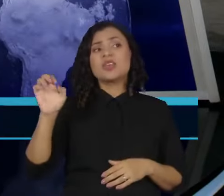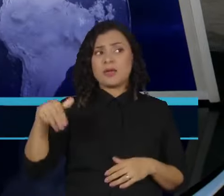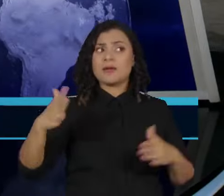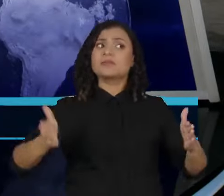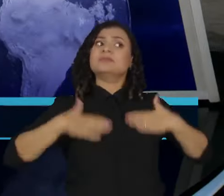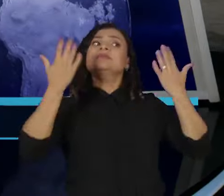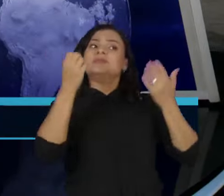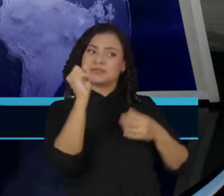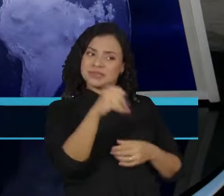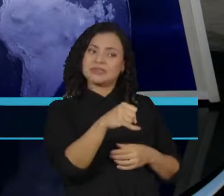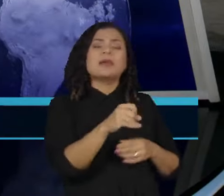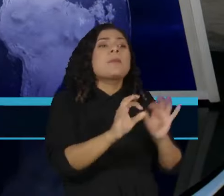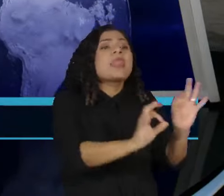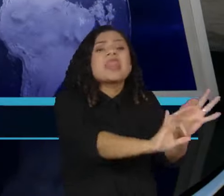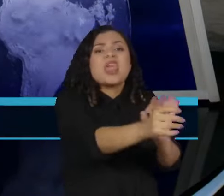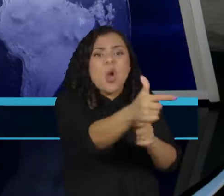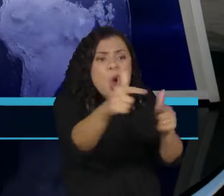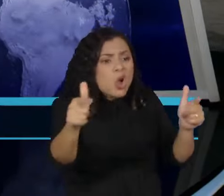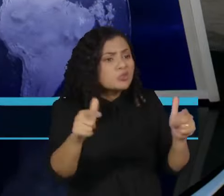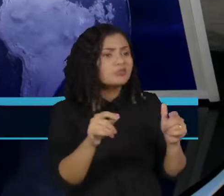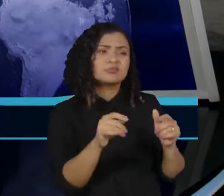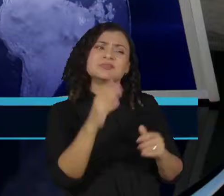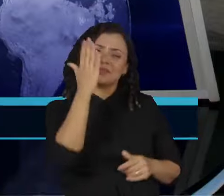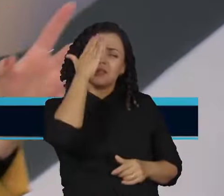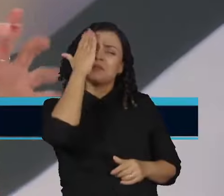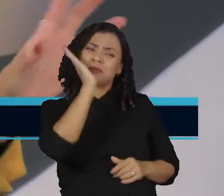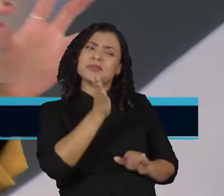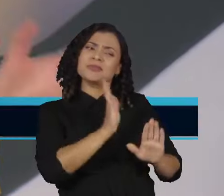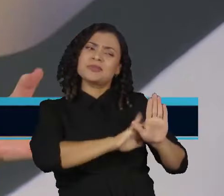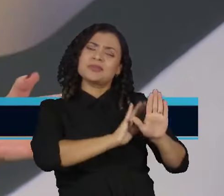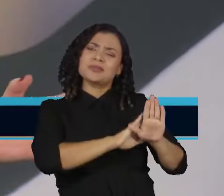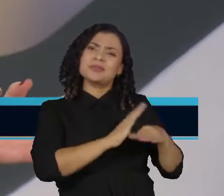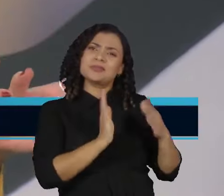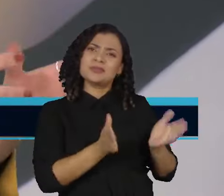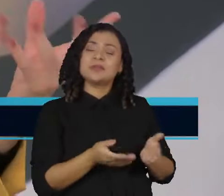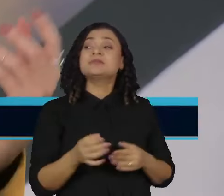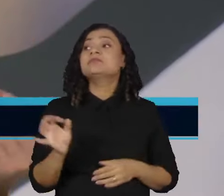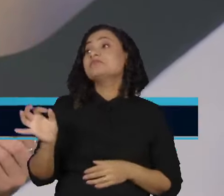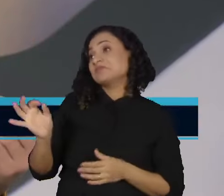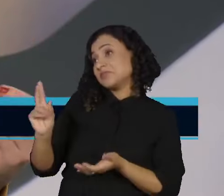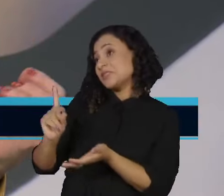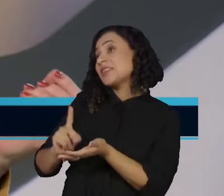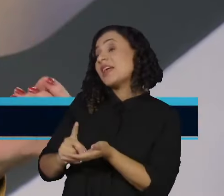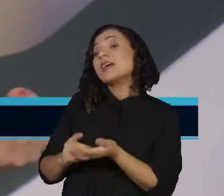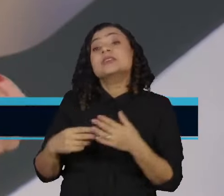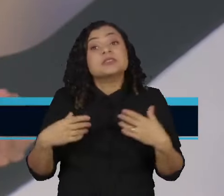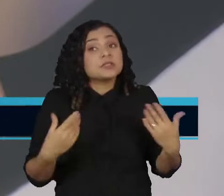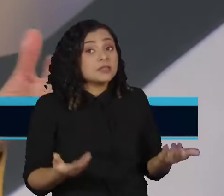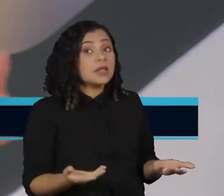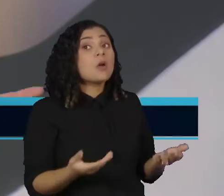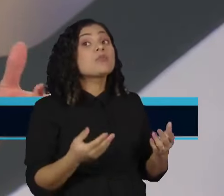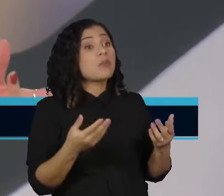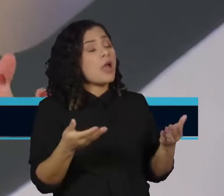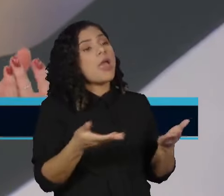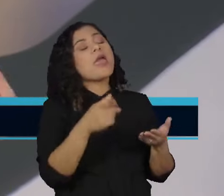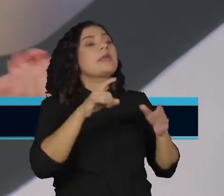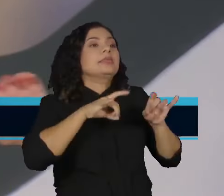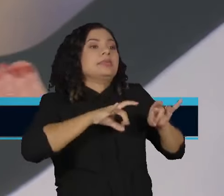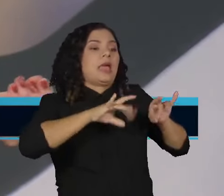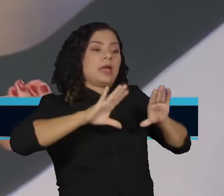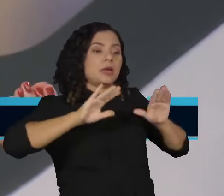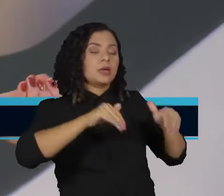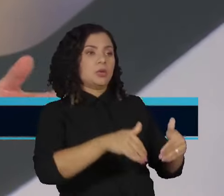se surpreendeu com o momento. Isso é que é pior. Porque a questão dos dividendos, eu acho que ela veio e ela tem uma questão técnica. É